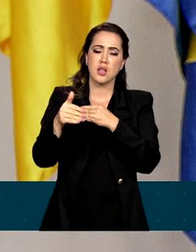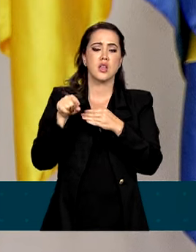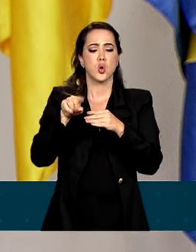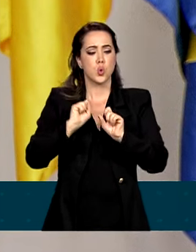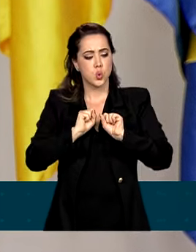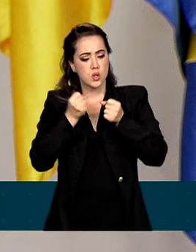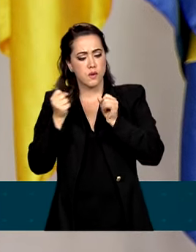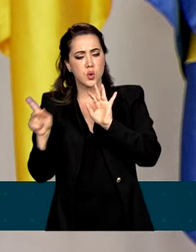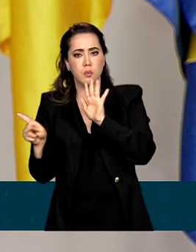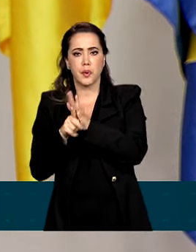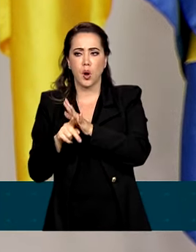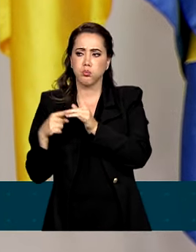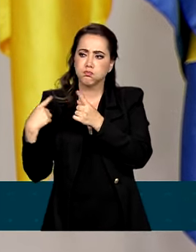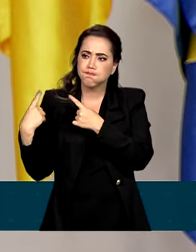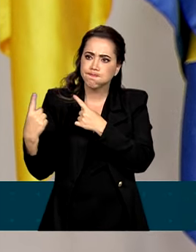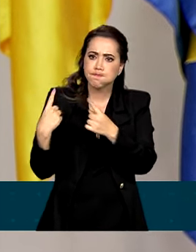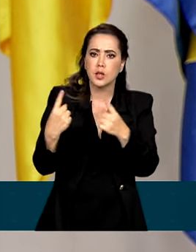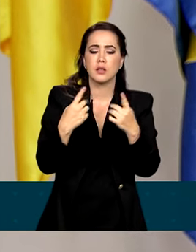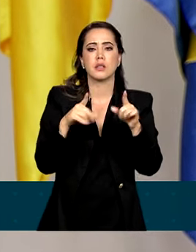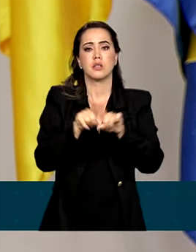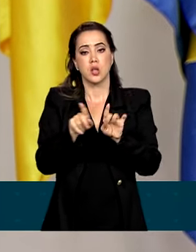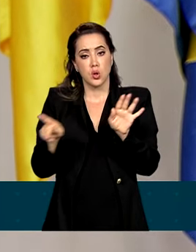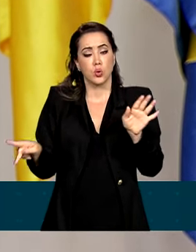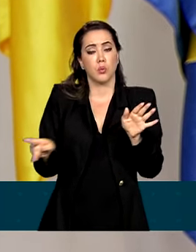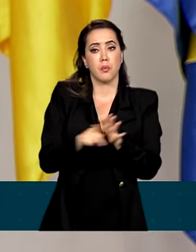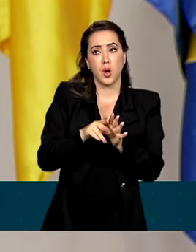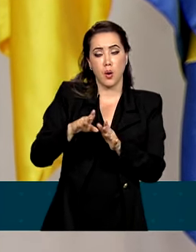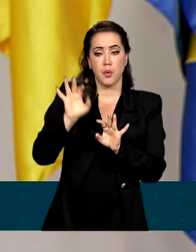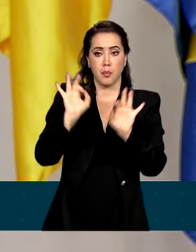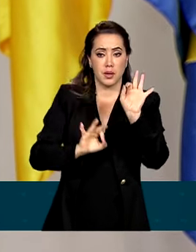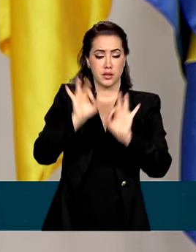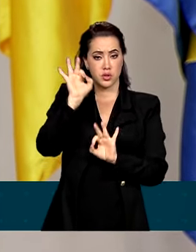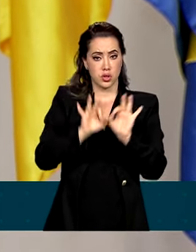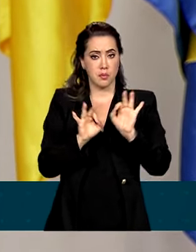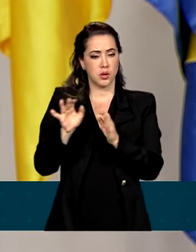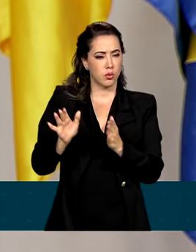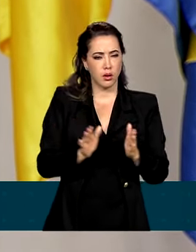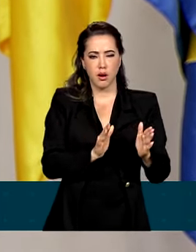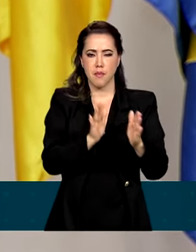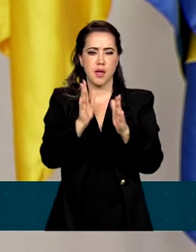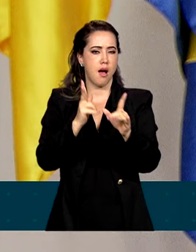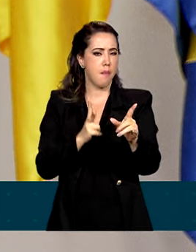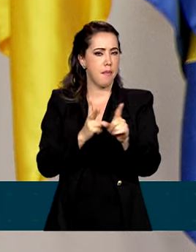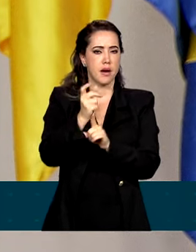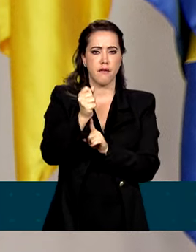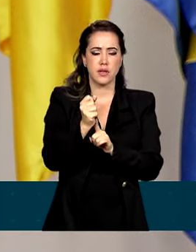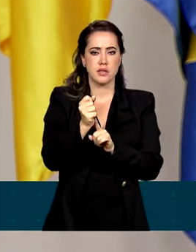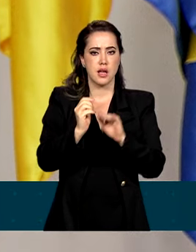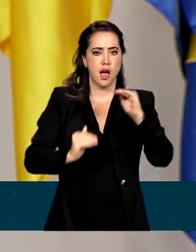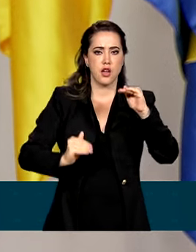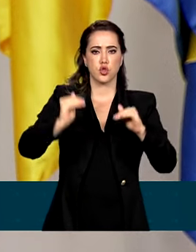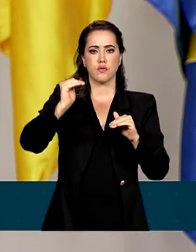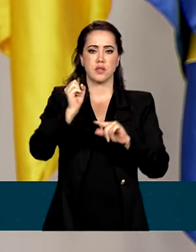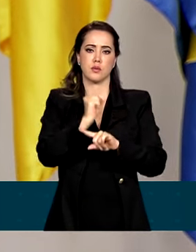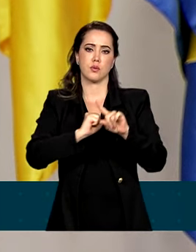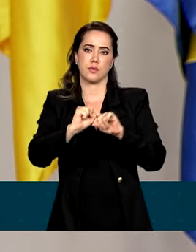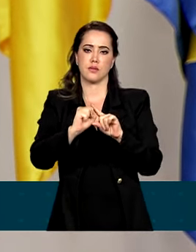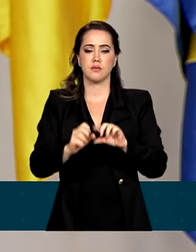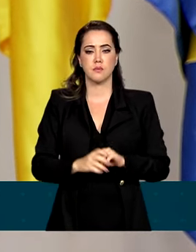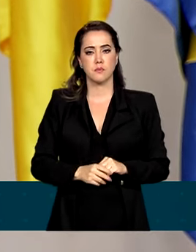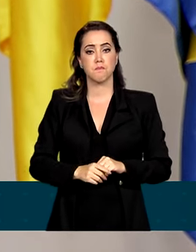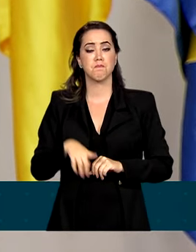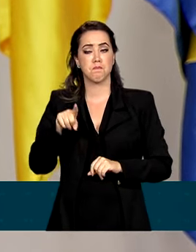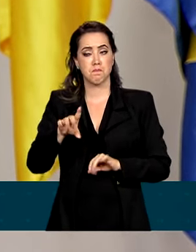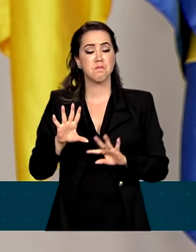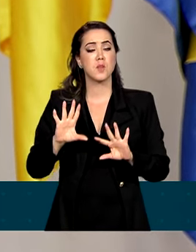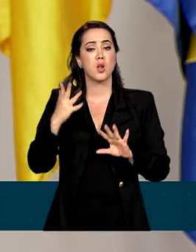esforços, a partir de um projeto caminhar para superar as suas desigualdades econômicas. Foi